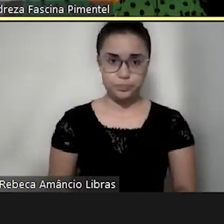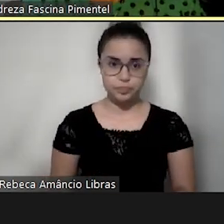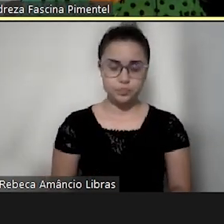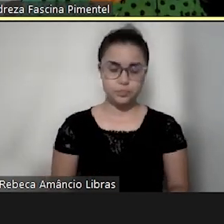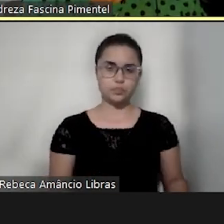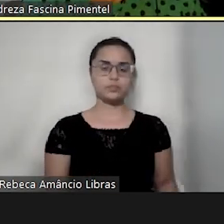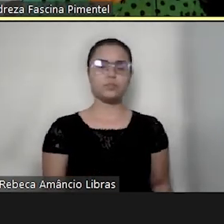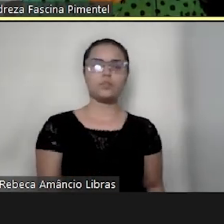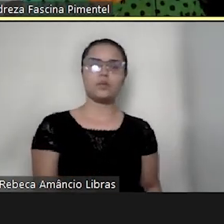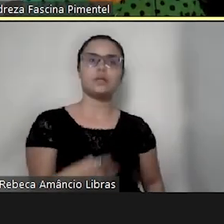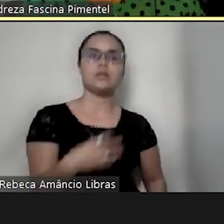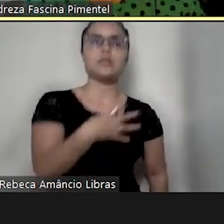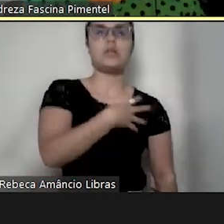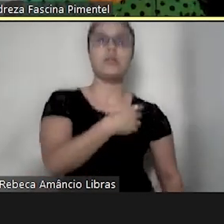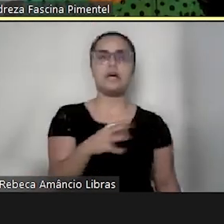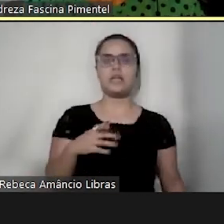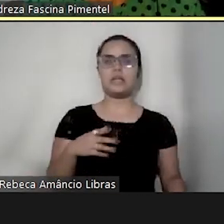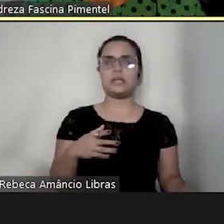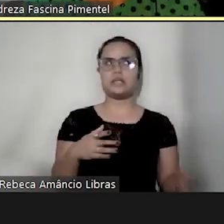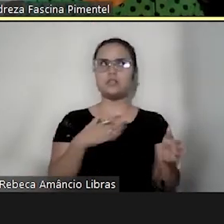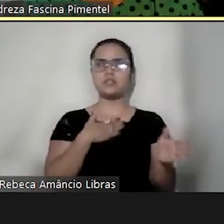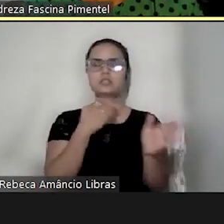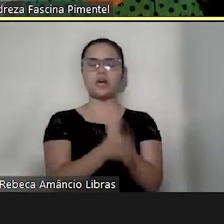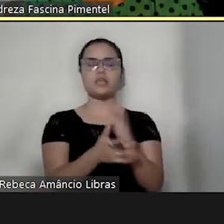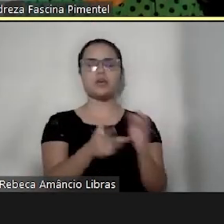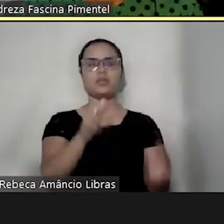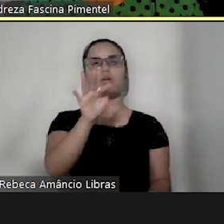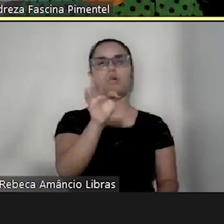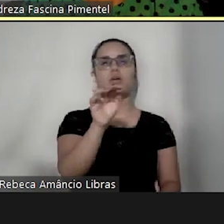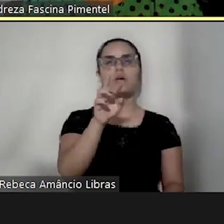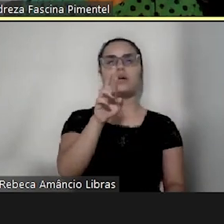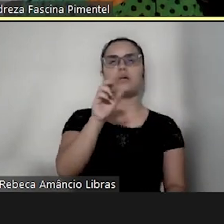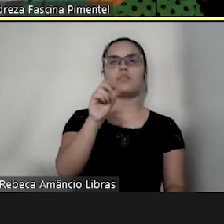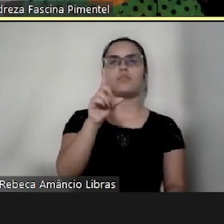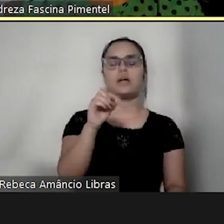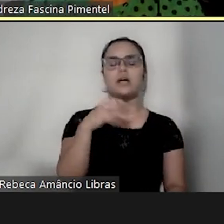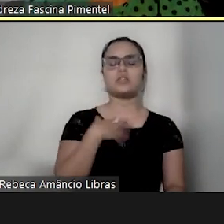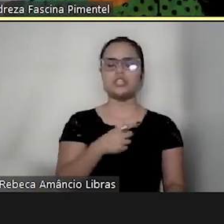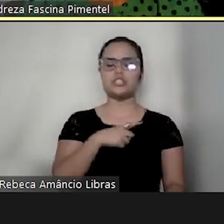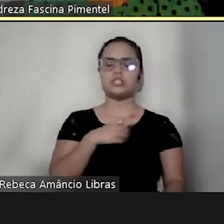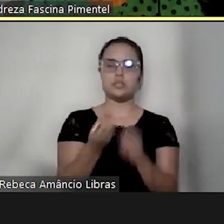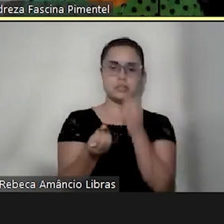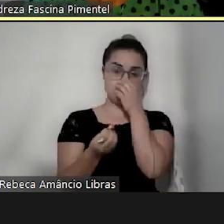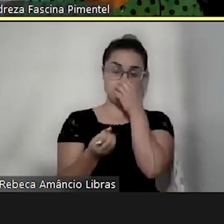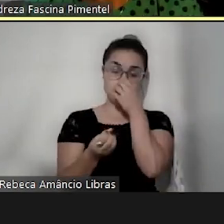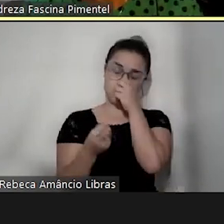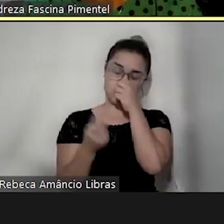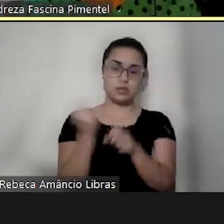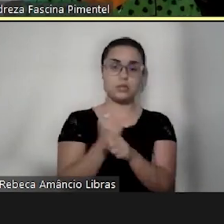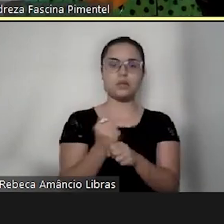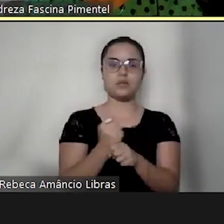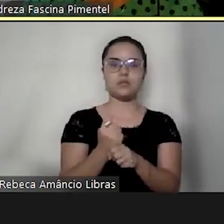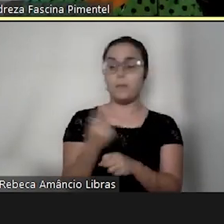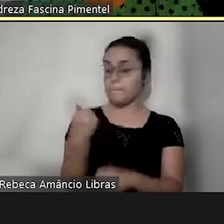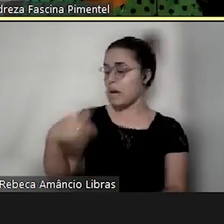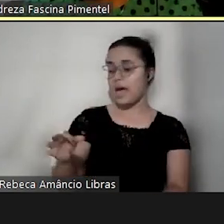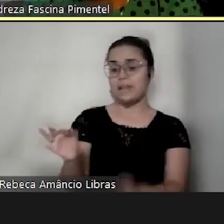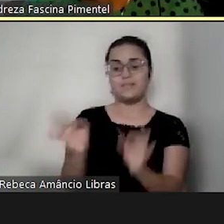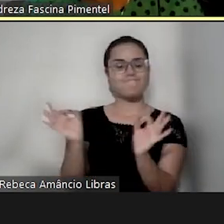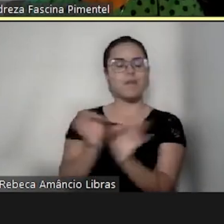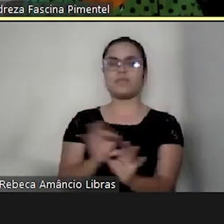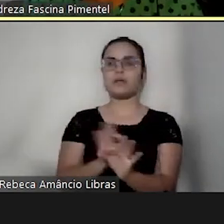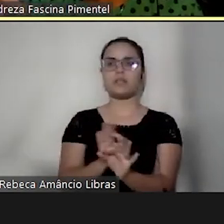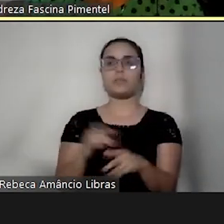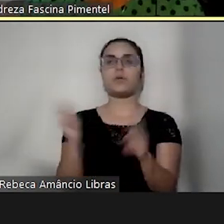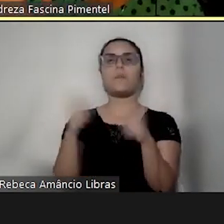Meu filho saiu da fralda com seis anos. Tá bom? Pra ele tá ótimo, porque eu permiti que